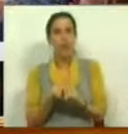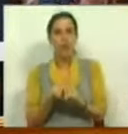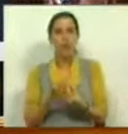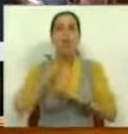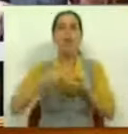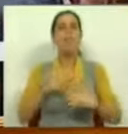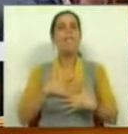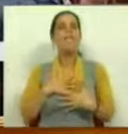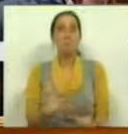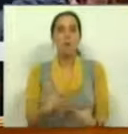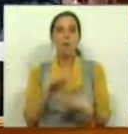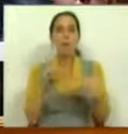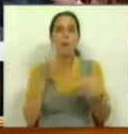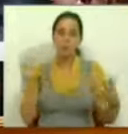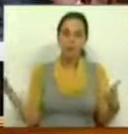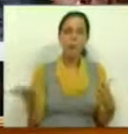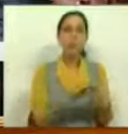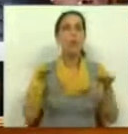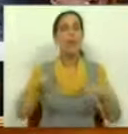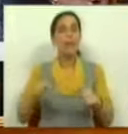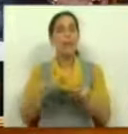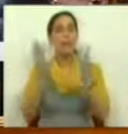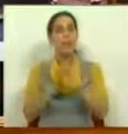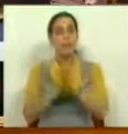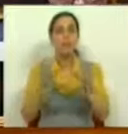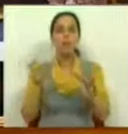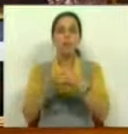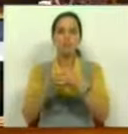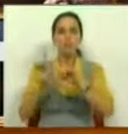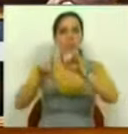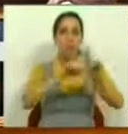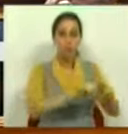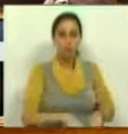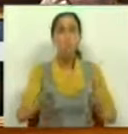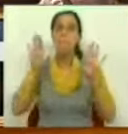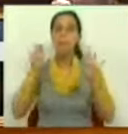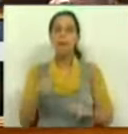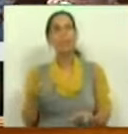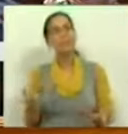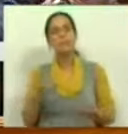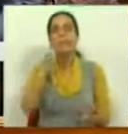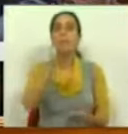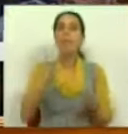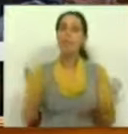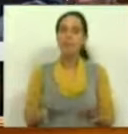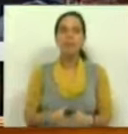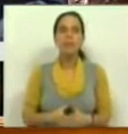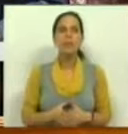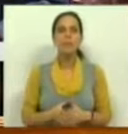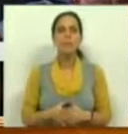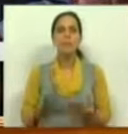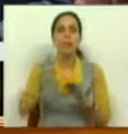àquela que é a vontade maioritária desta Câmara e de todas as bancadas. Mas deve também dizer-se que